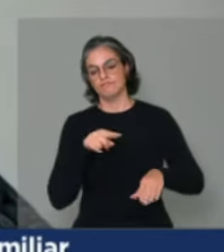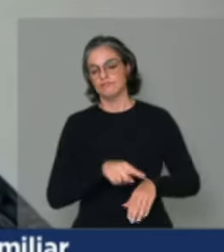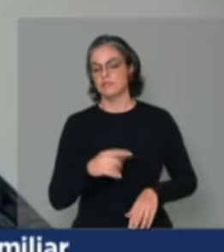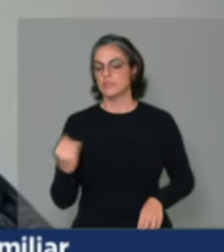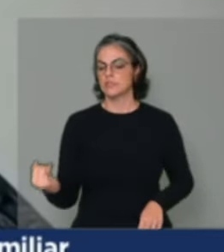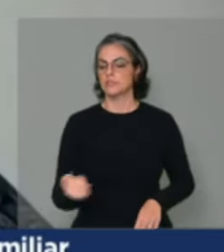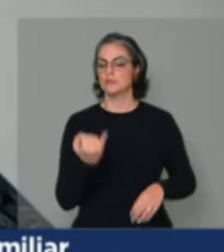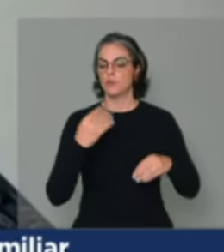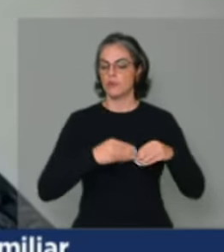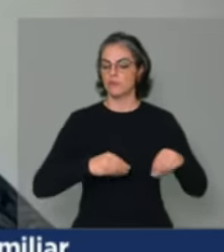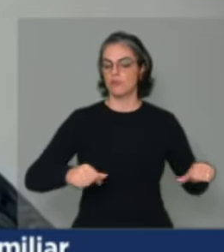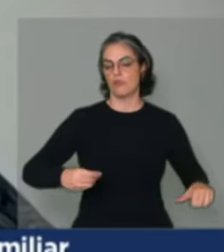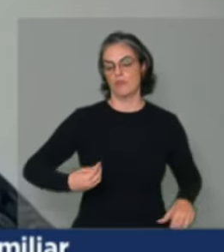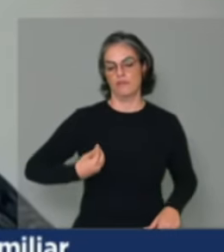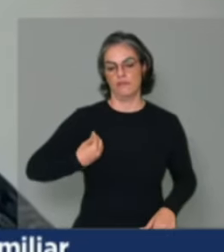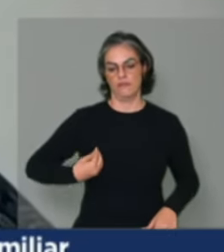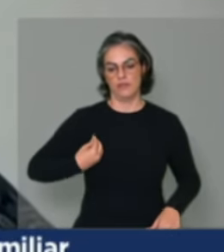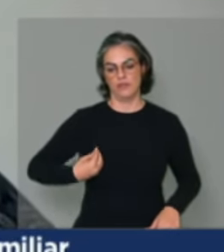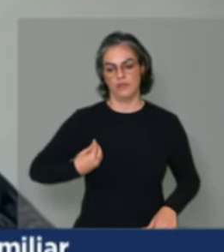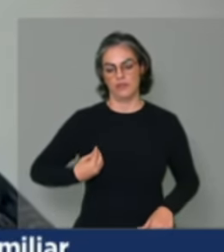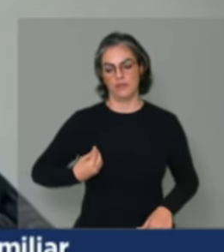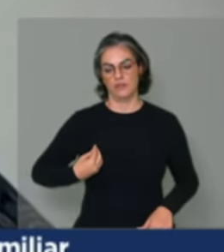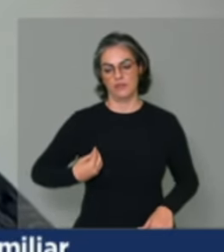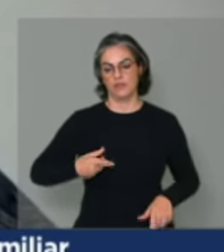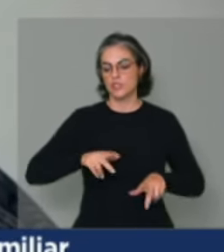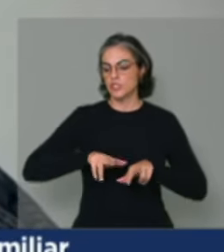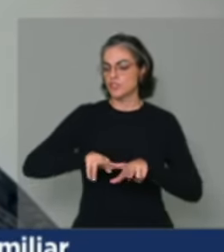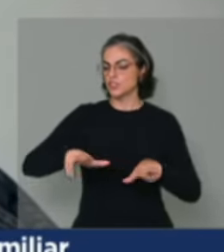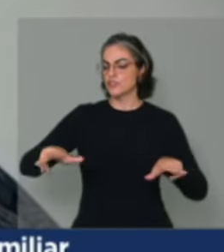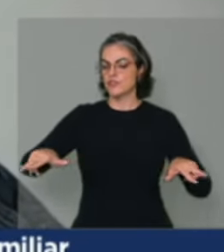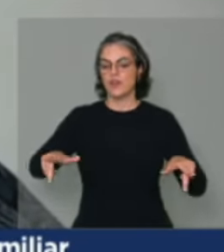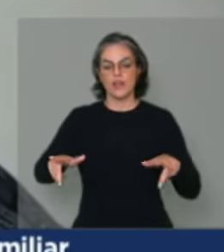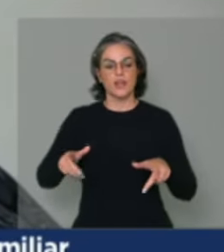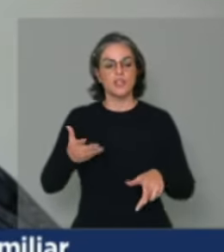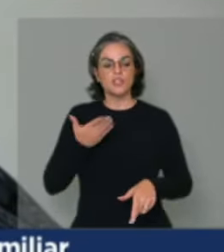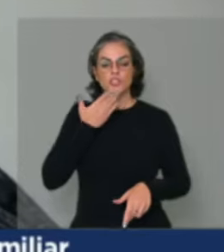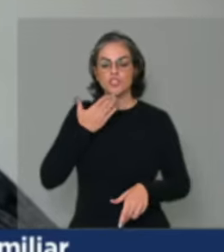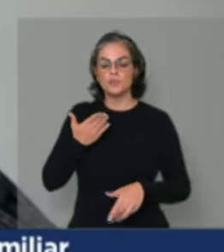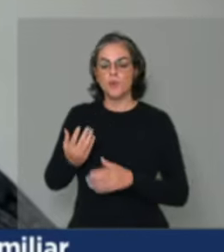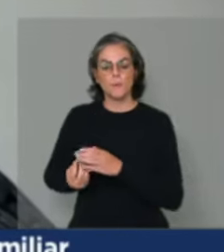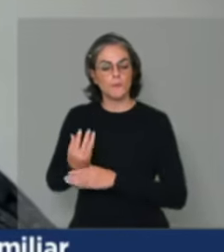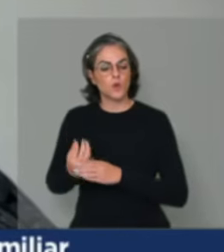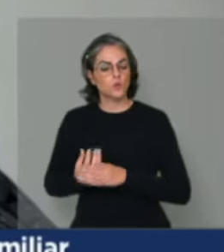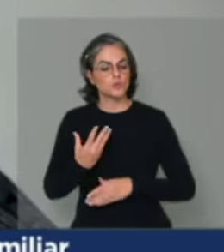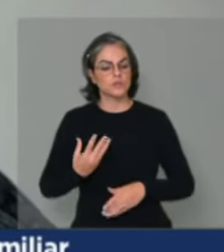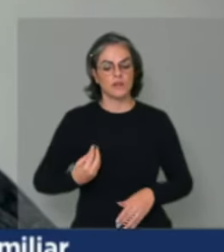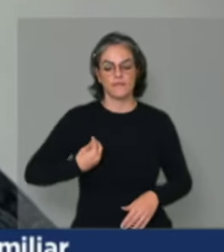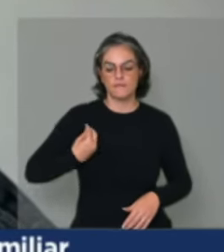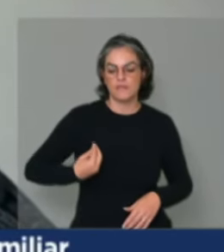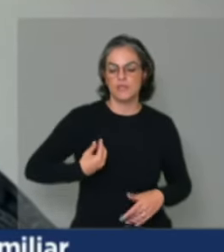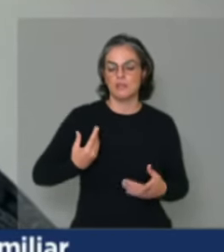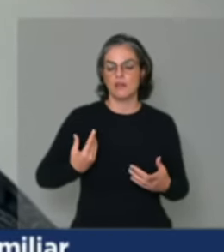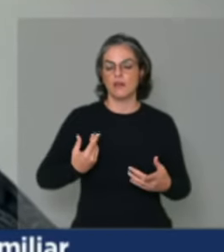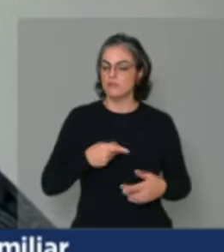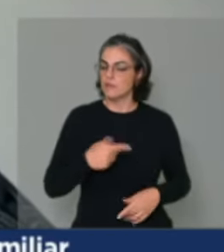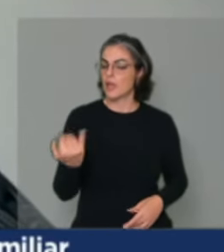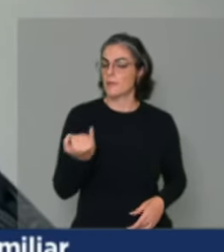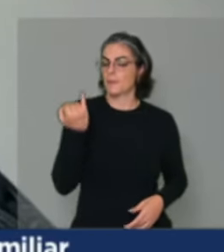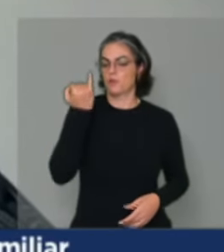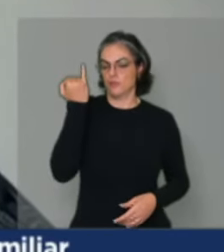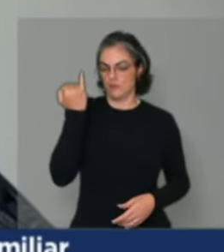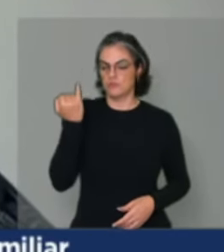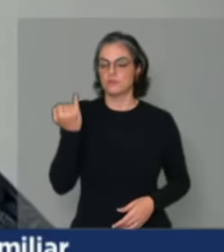terra, para o estabelecimento das diversas formas de produção e reprodução da vida do campo, como a gente já